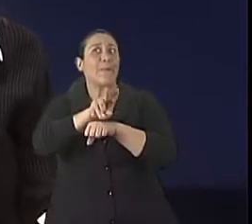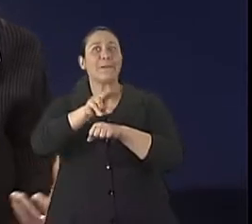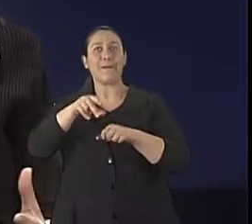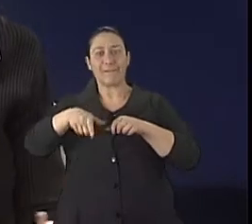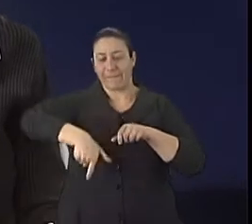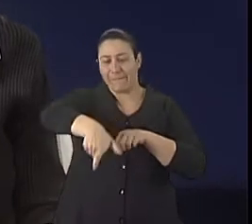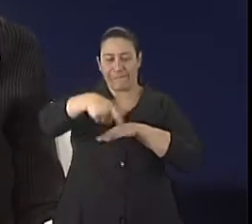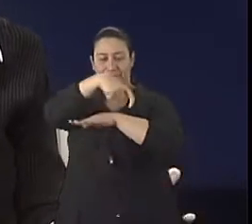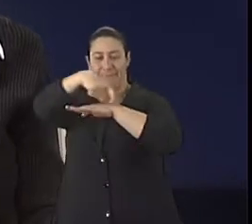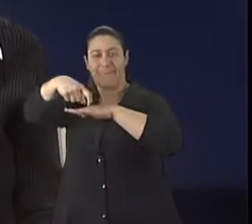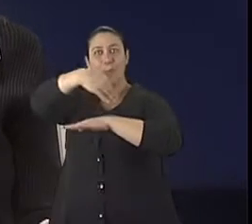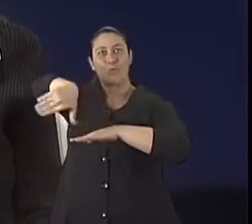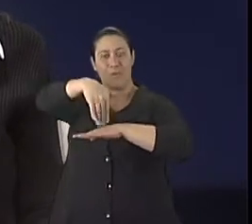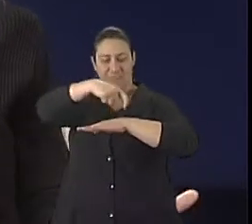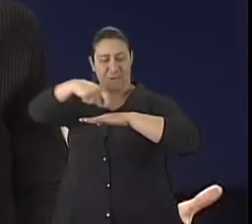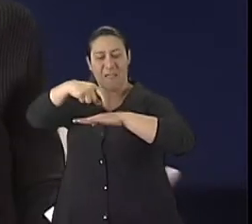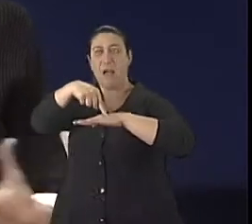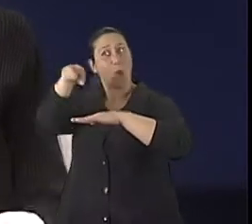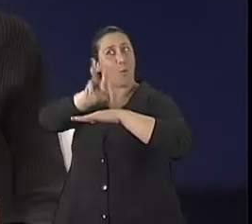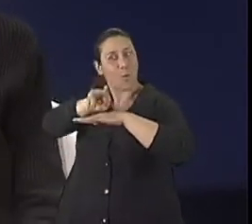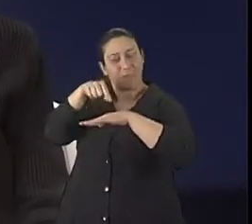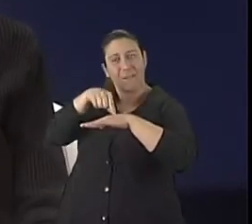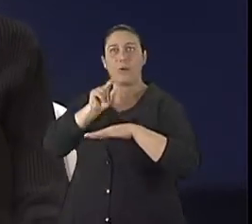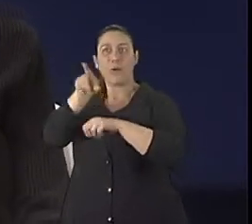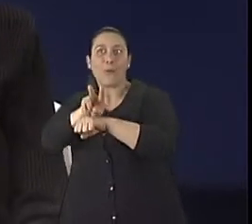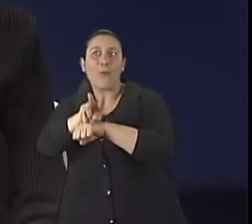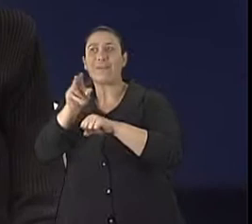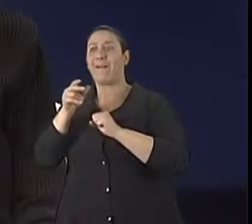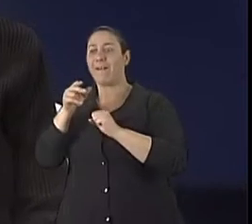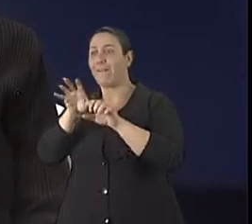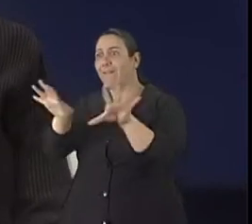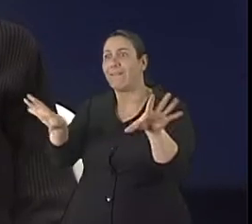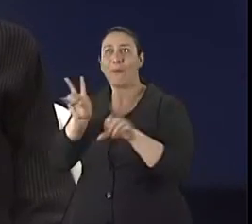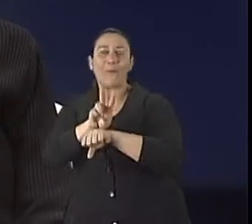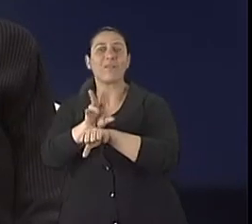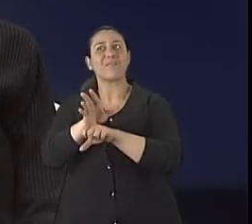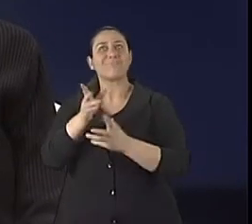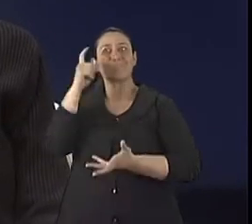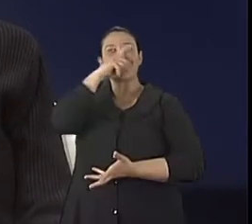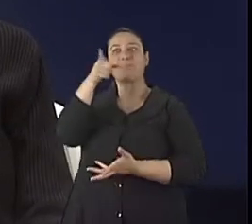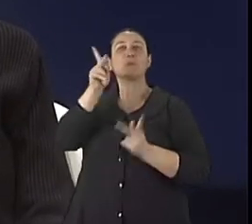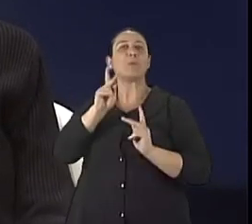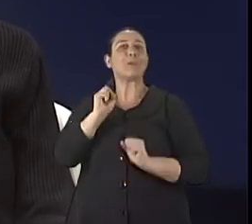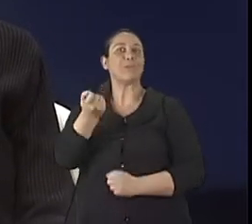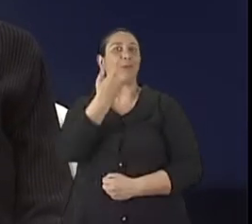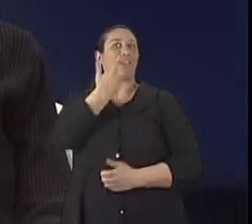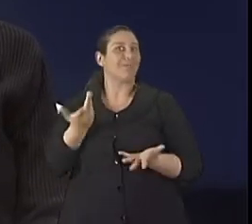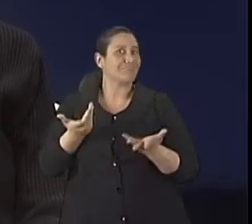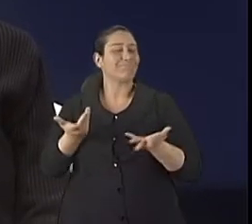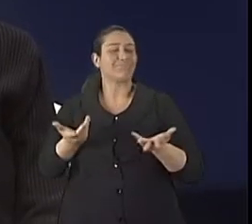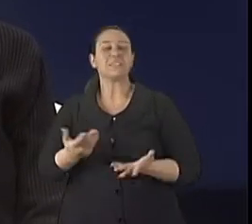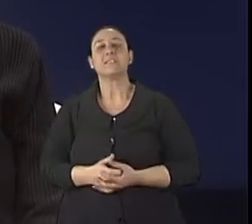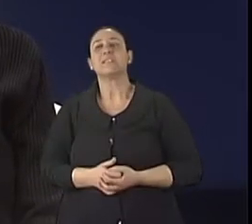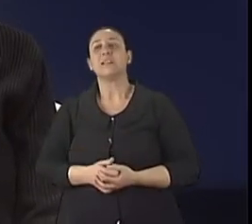barra de segurança, que de repente ela pode até achar, não, é só um pouquinho que você está achando que eu vou, né? Que eu sou uma pessoa idosa. Bom, então assim, existem várias